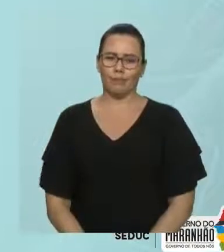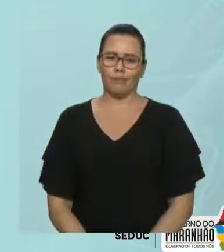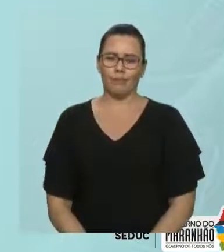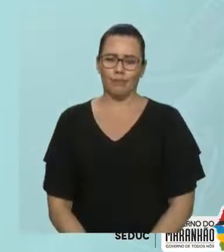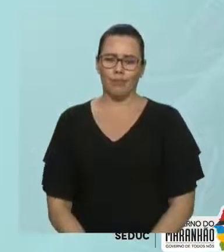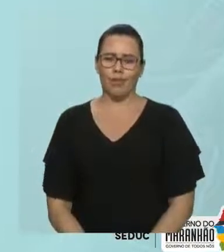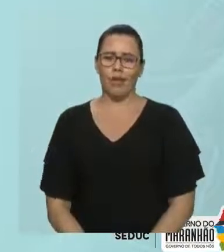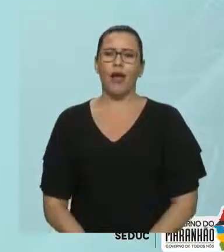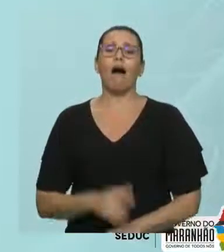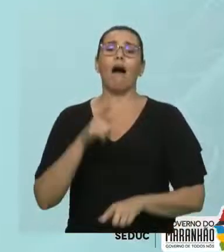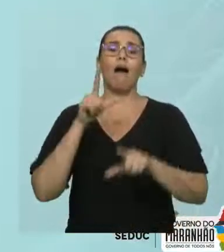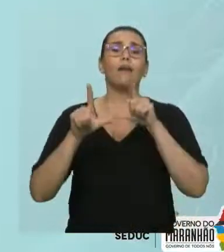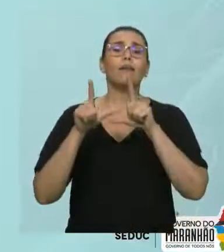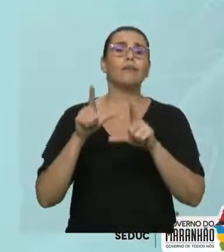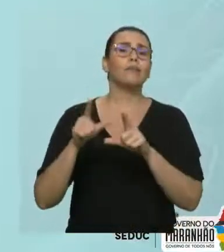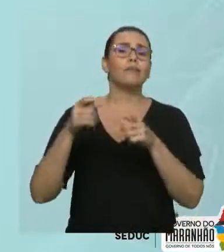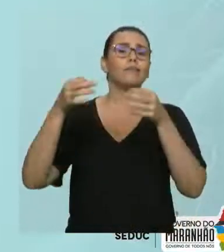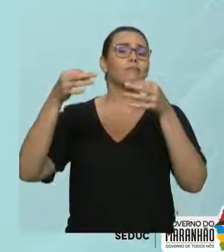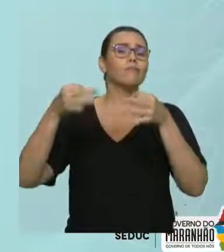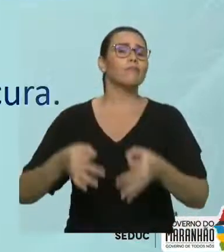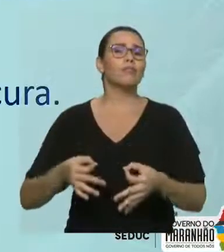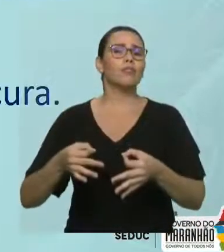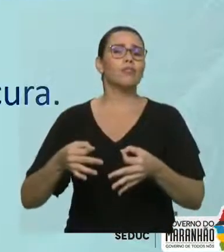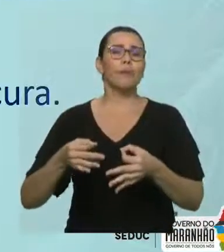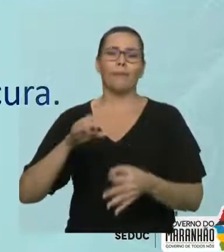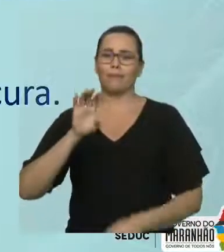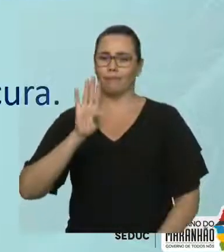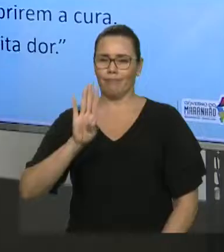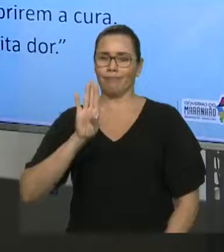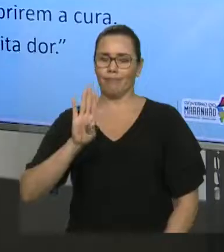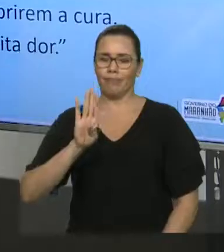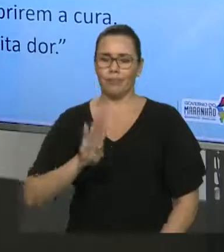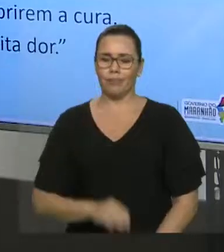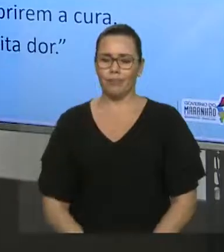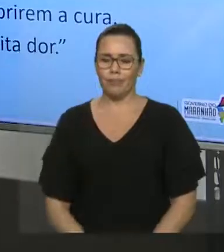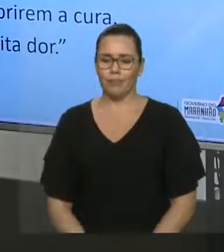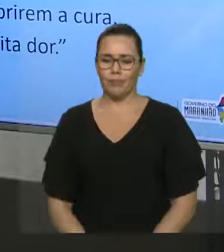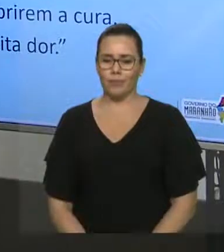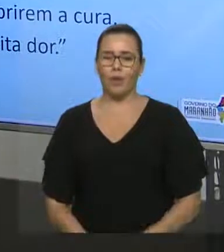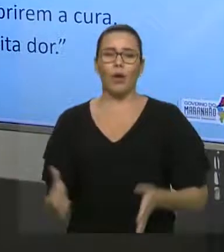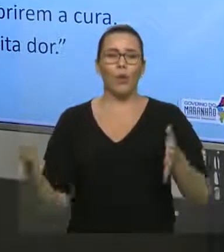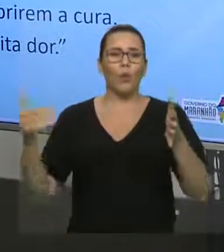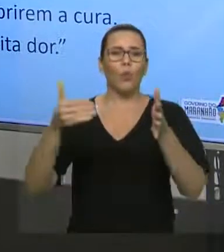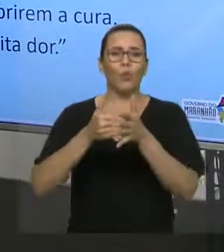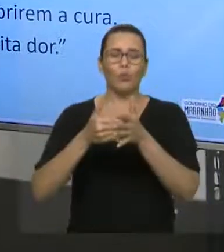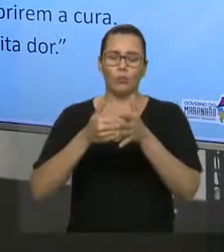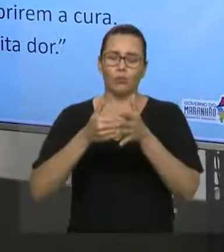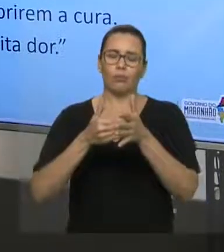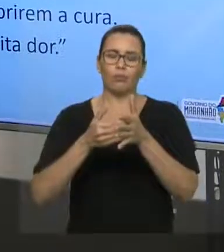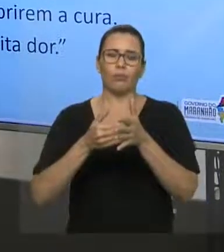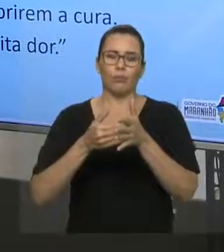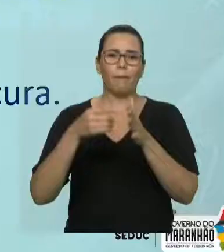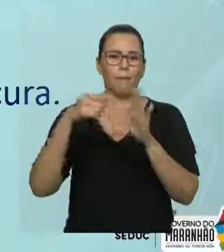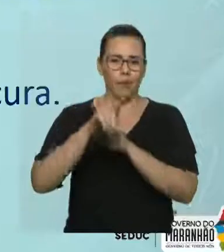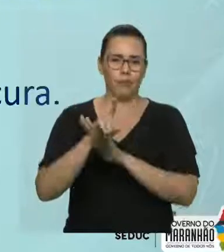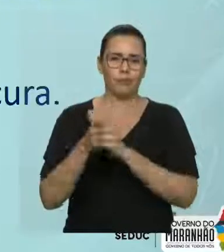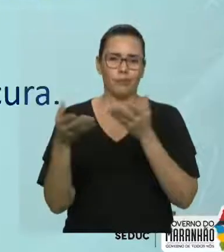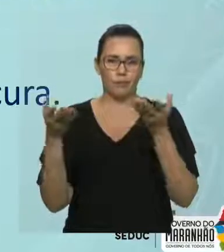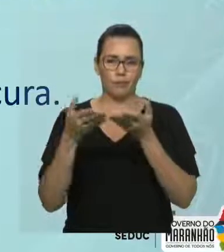Opção correta. Letra B de bola. Vamos, então, para a nossa última questão. Última questão de hoje, tá?